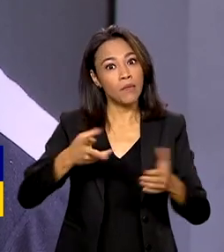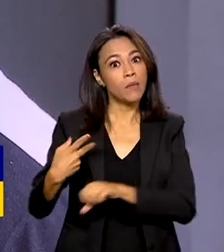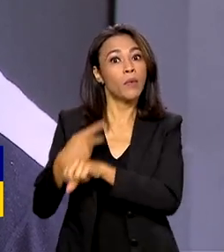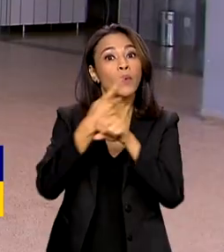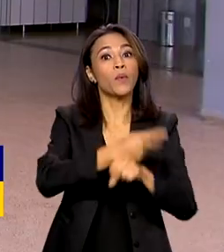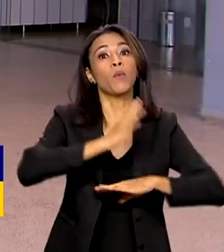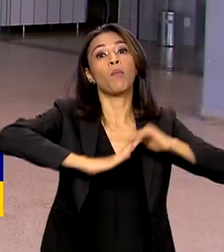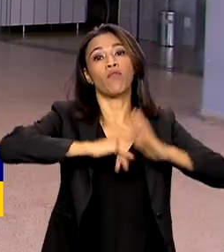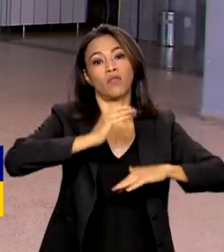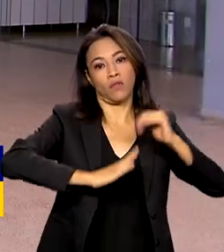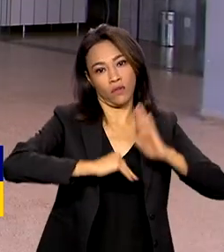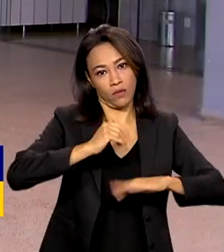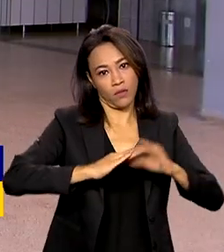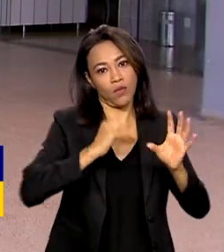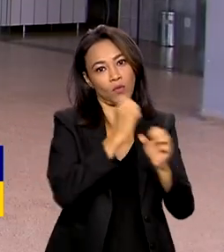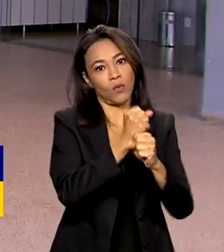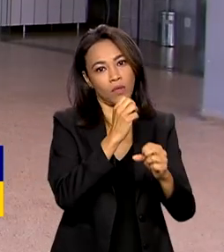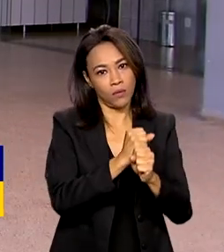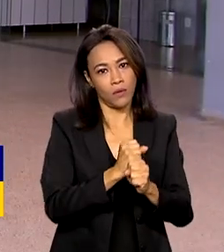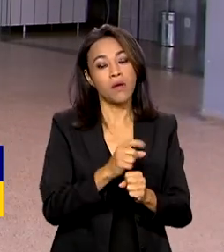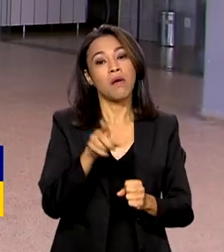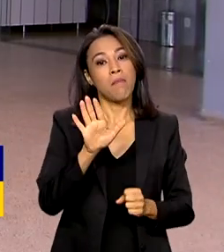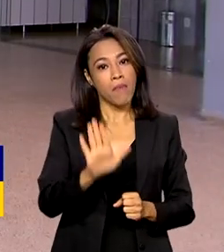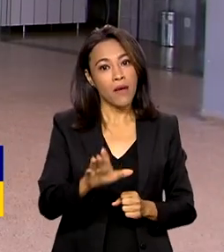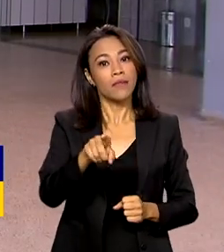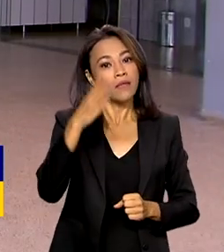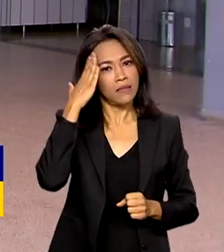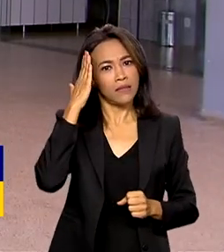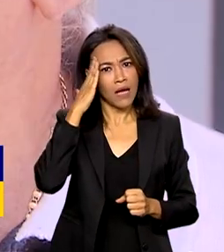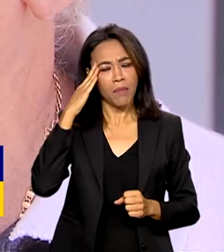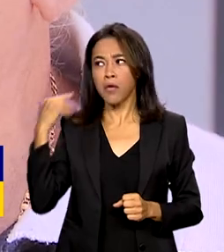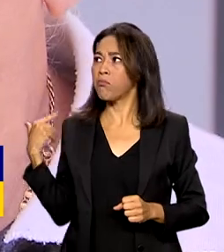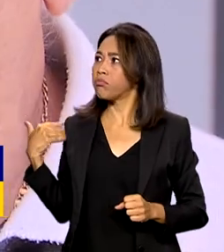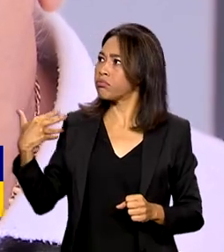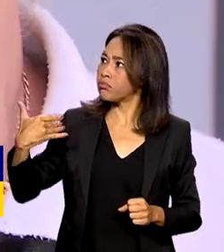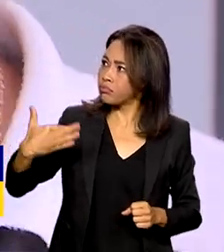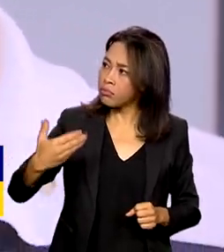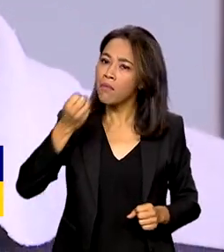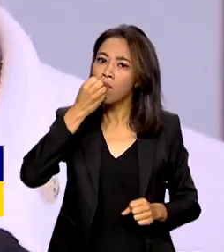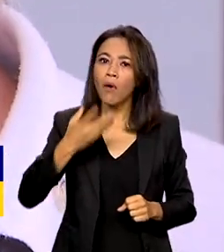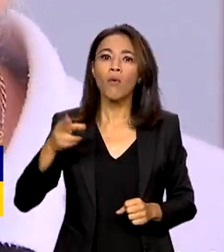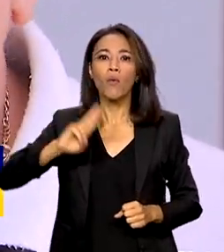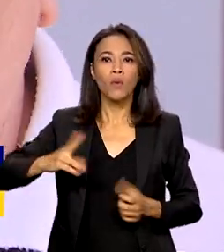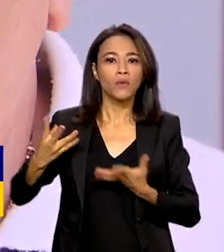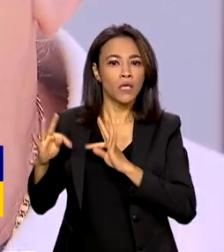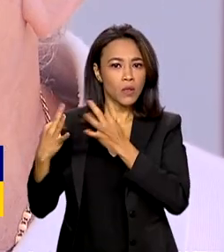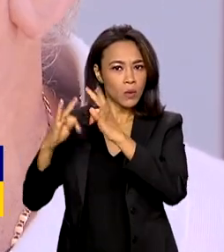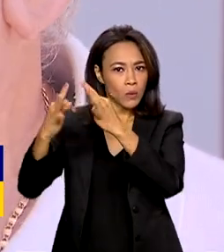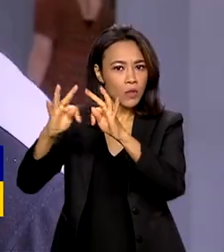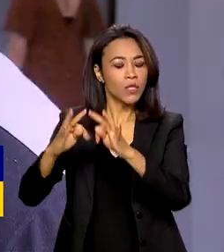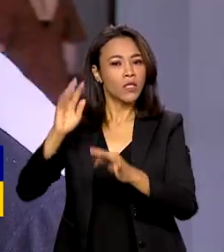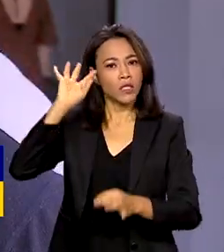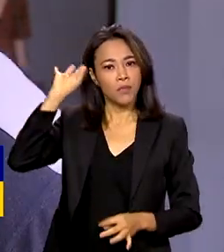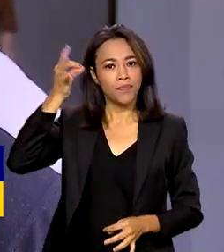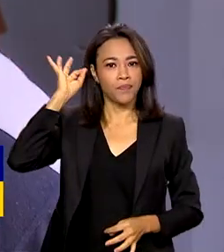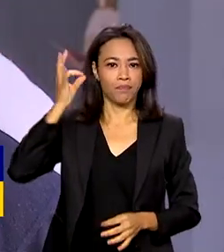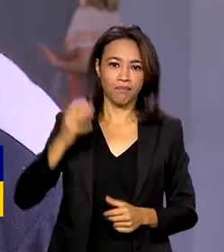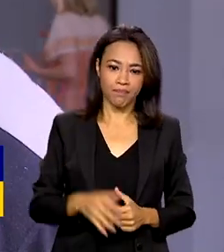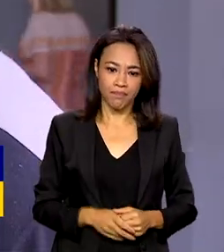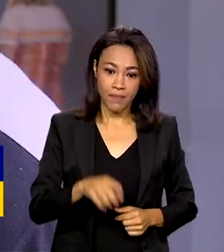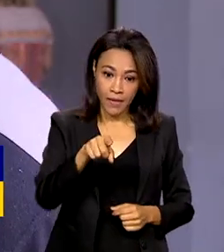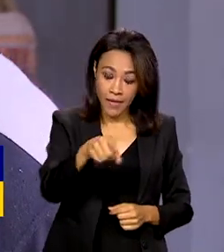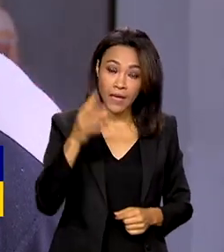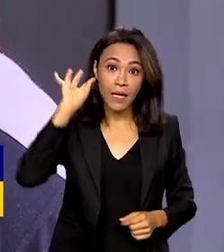contador, mas reconhece o avanço ocorrido nos últimos anos no sistema de entrega de imposto de renda. Ele é muito